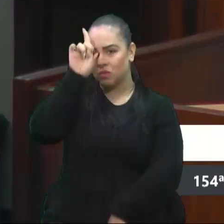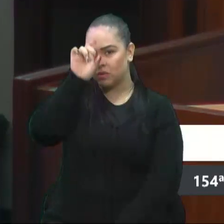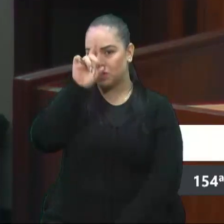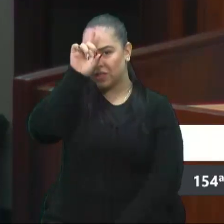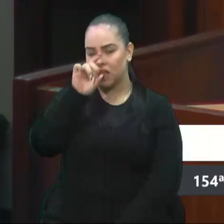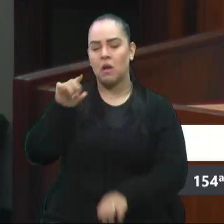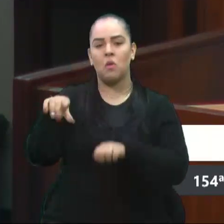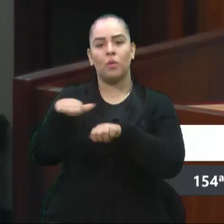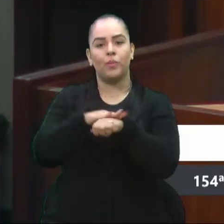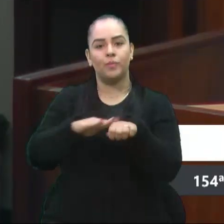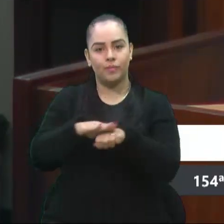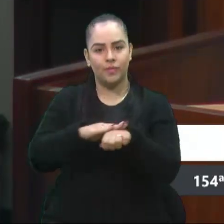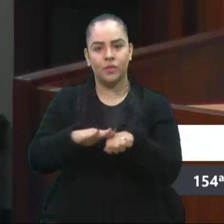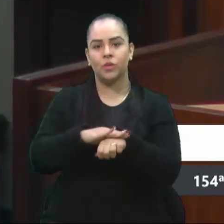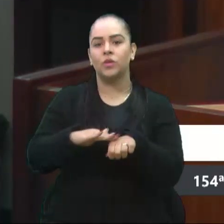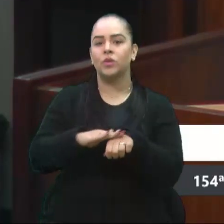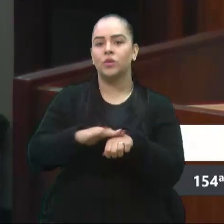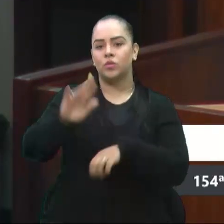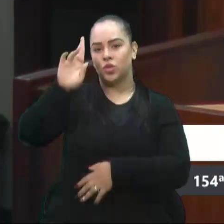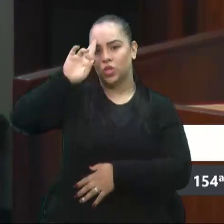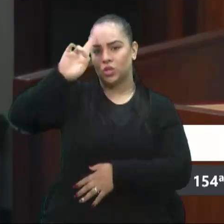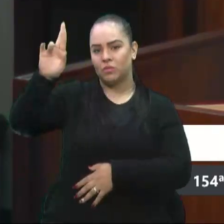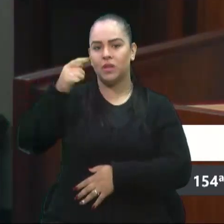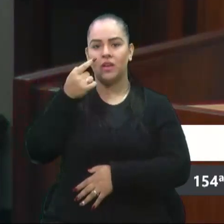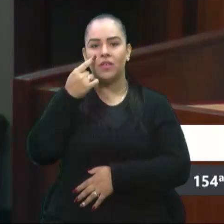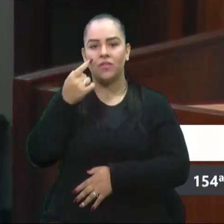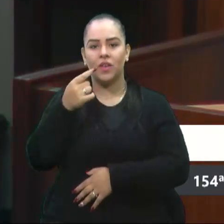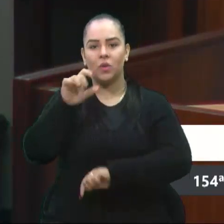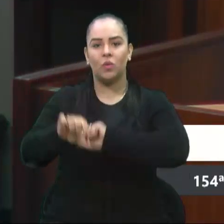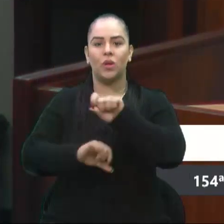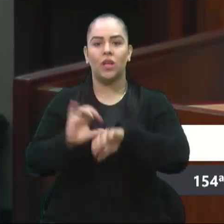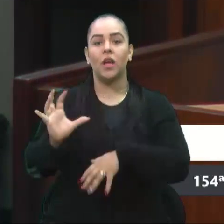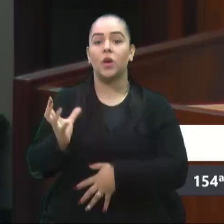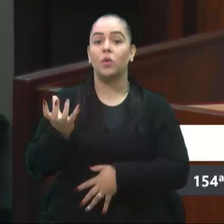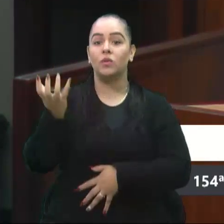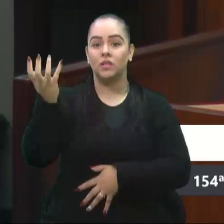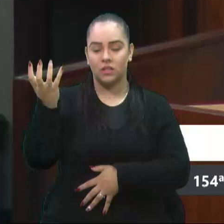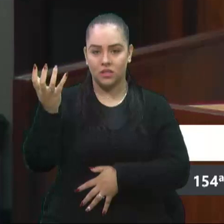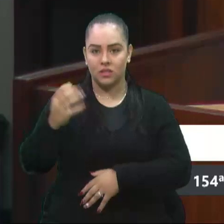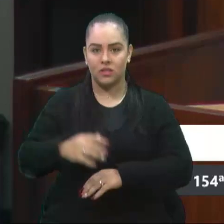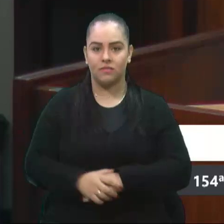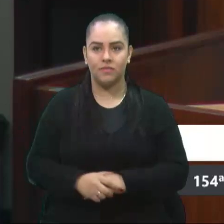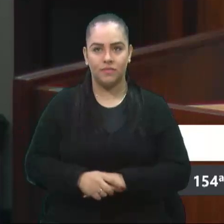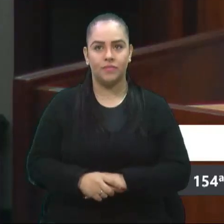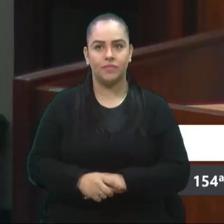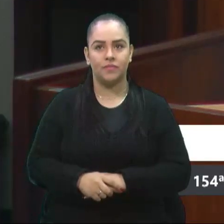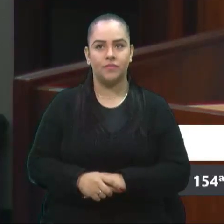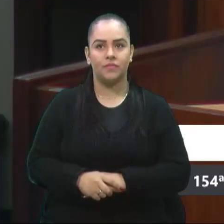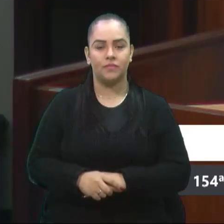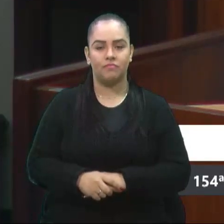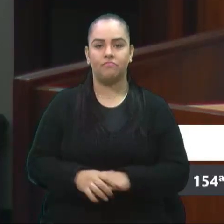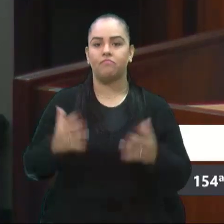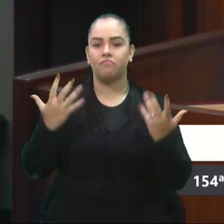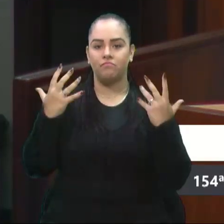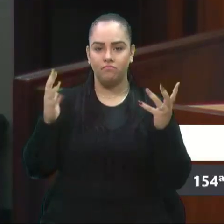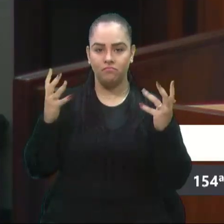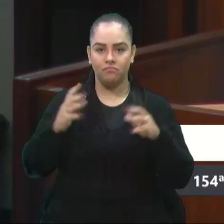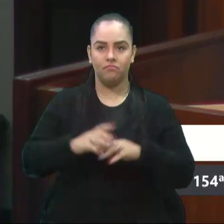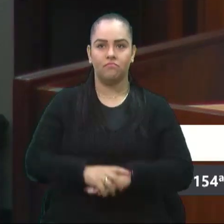conversando com o diretor para ver o que estava acontecendo e pedindo que dessem toda a atenção. Parabéns.